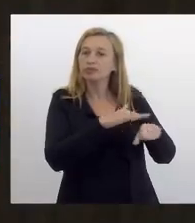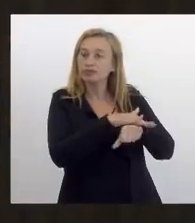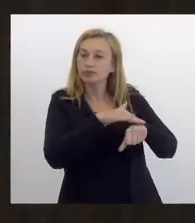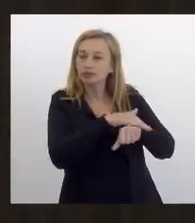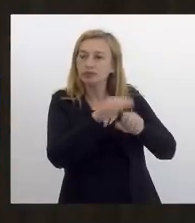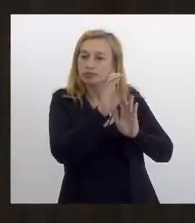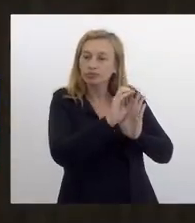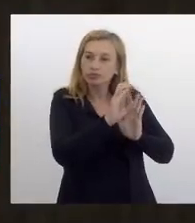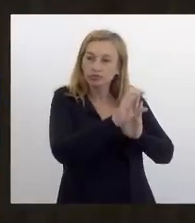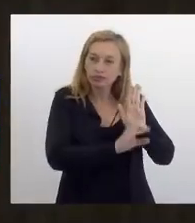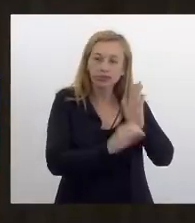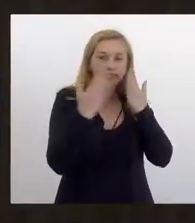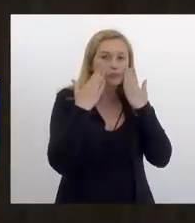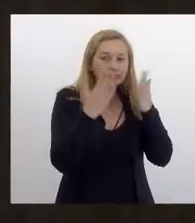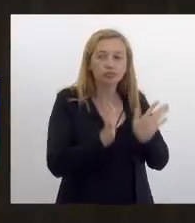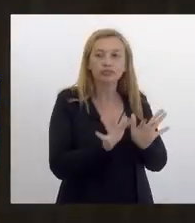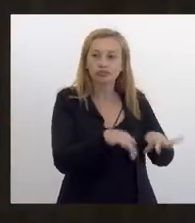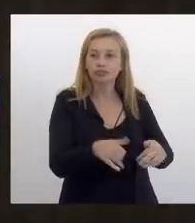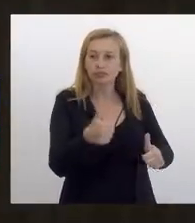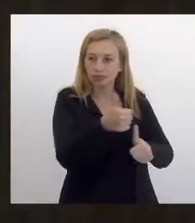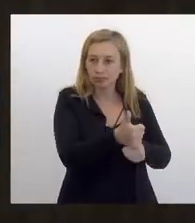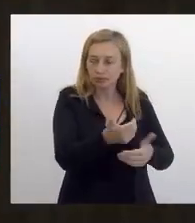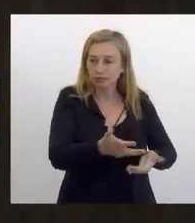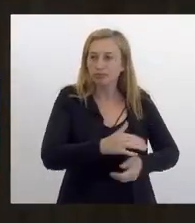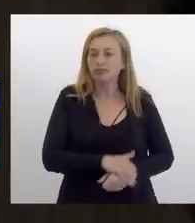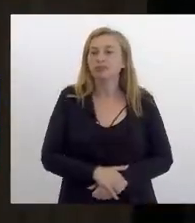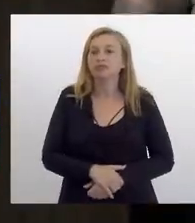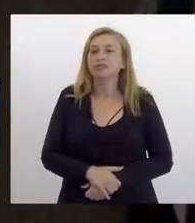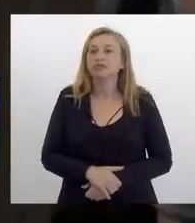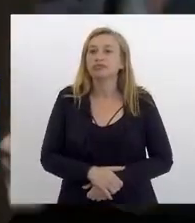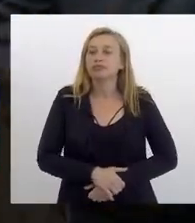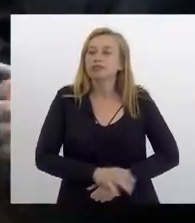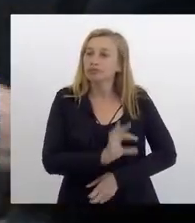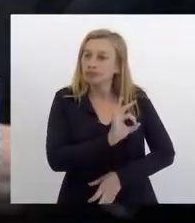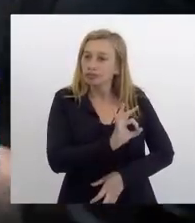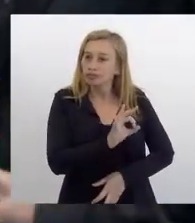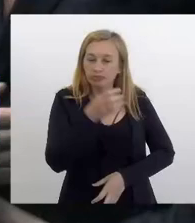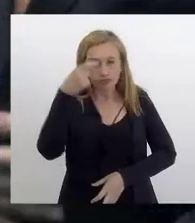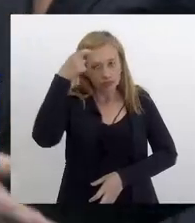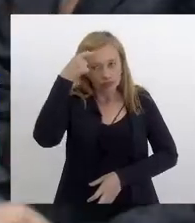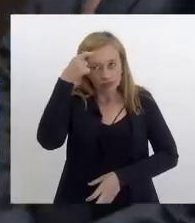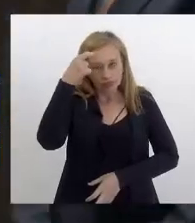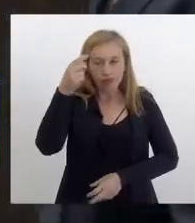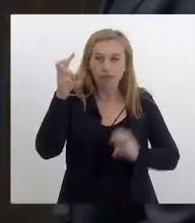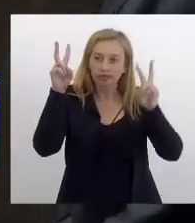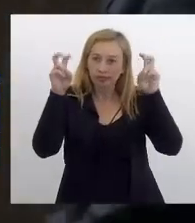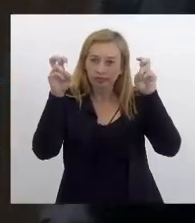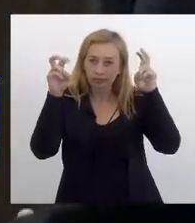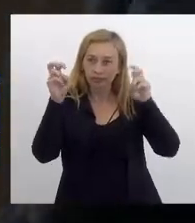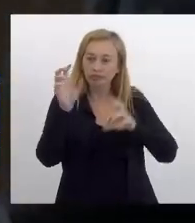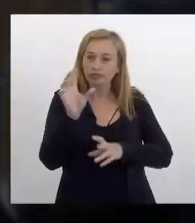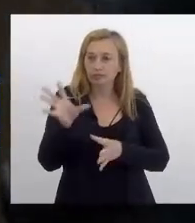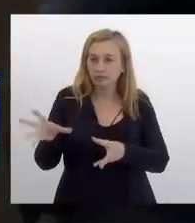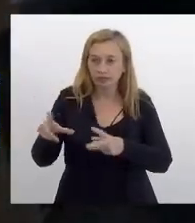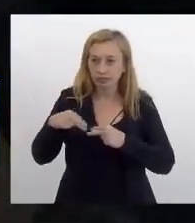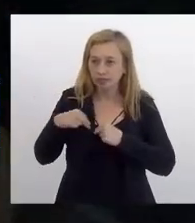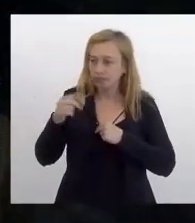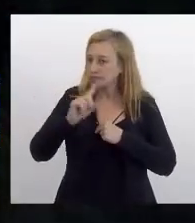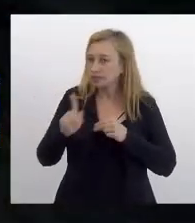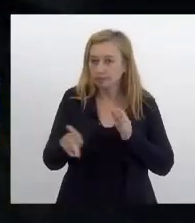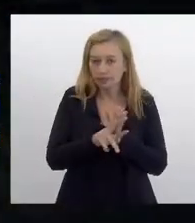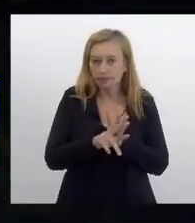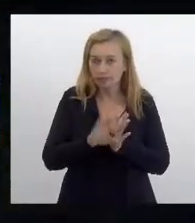apresentadas e concluímos por um substitutivo. Tem absoluta ciência de que esse tema, no mérito, não é da